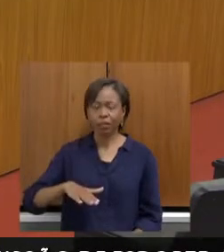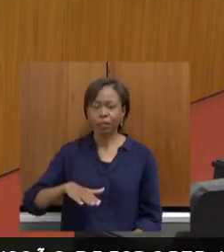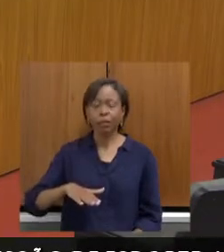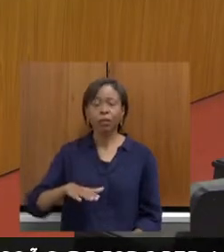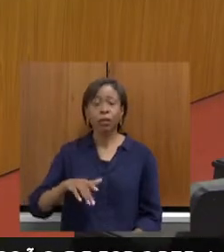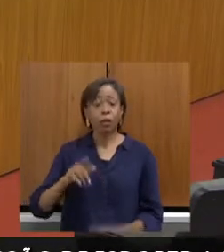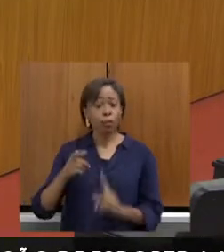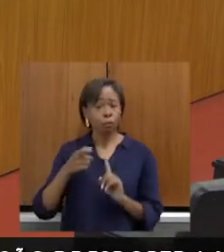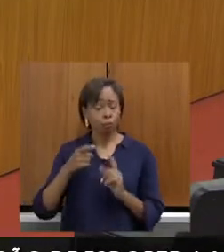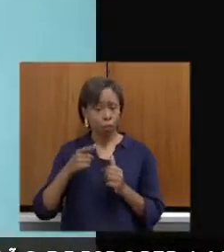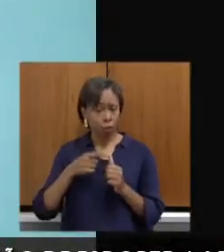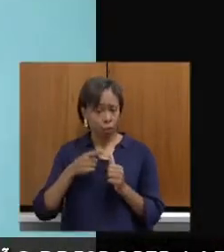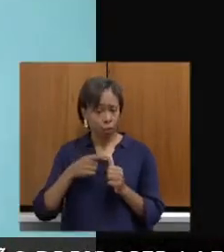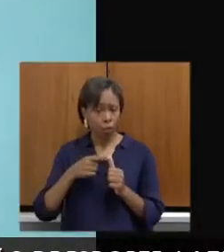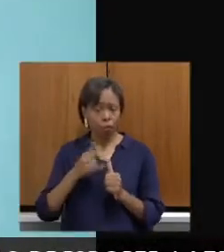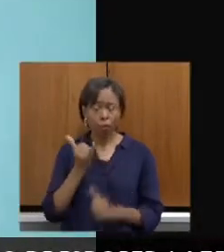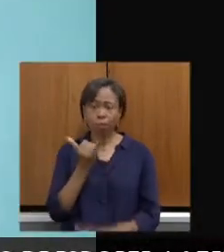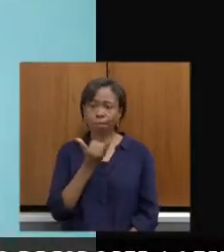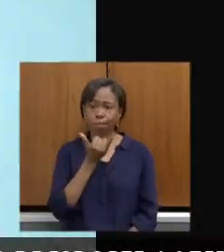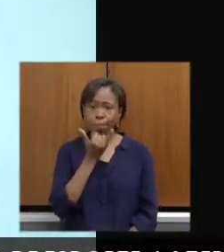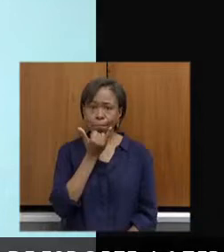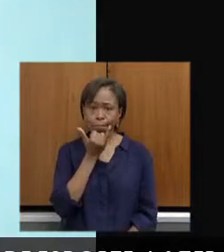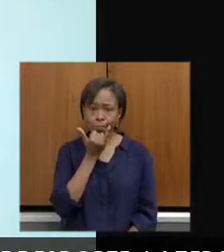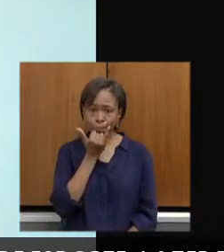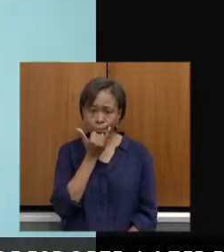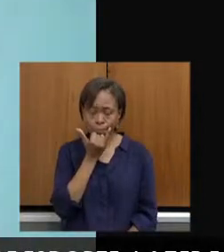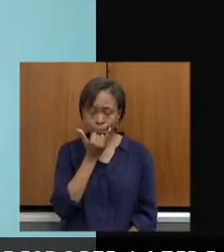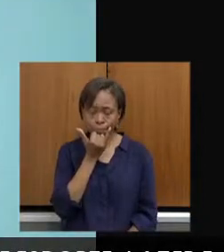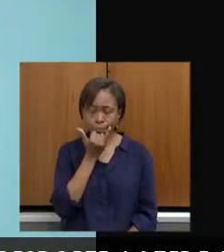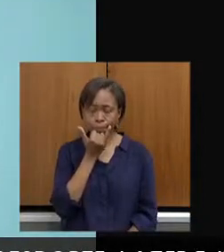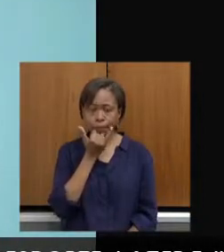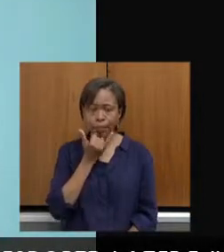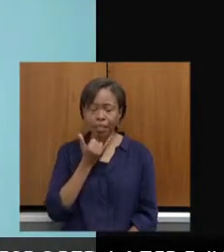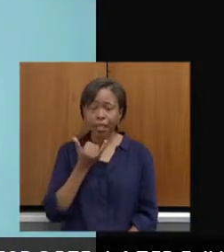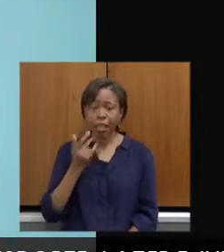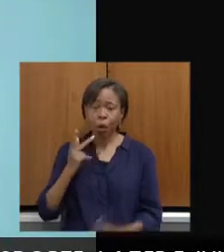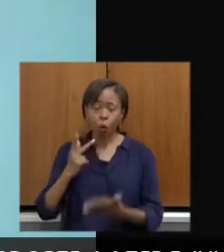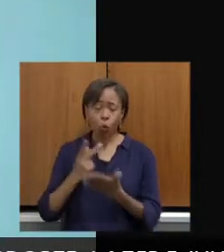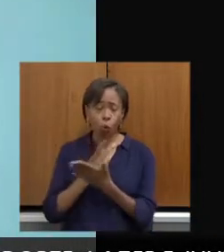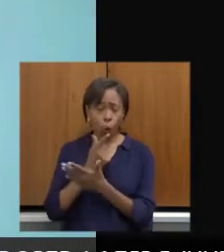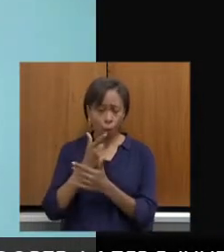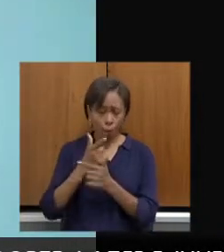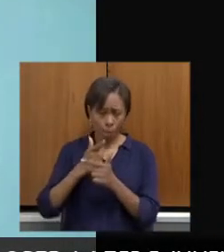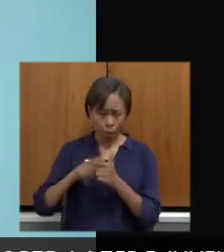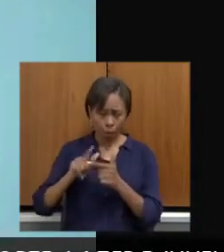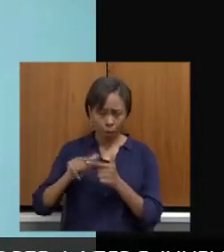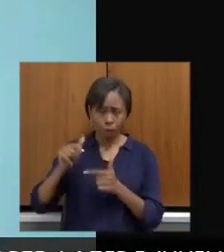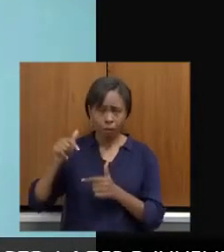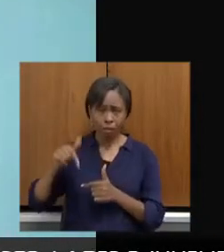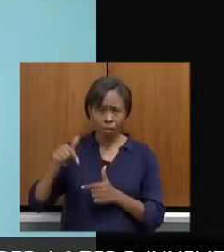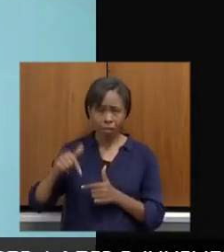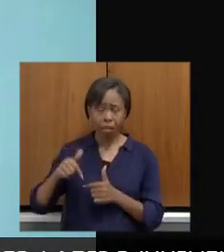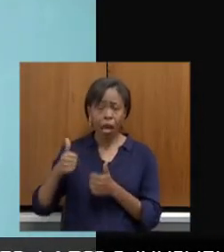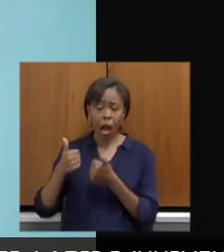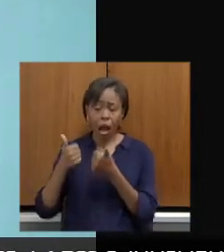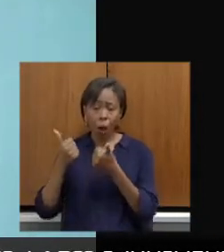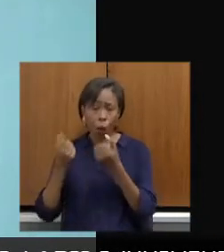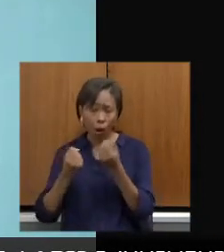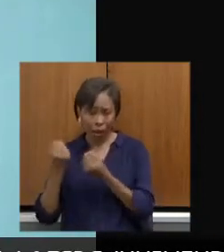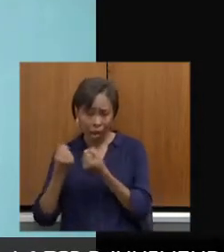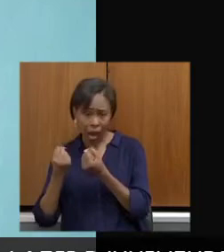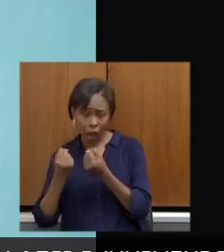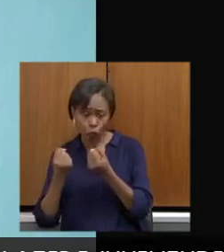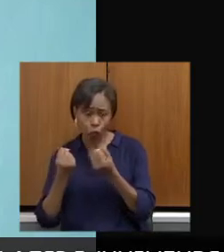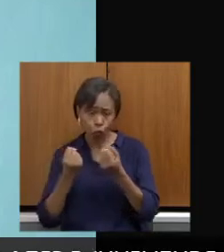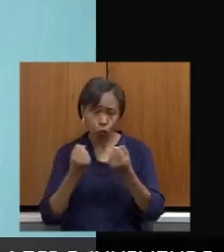Primeiro, eu quero pedir desculpas, porque houve uma entrevista aqui e aí o carro que ia me levar deu um problema que não